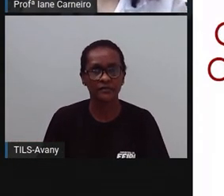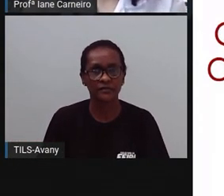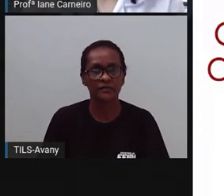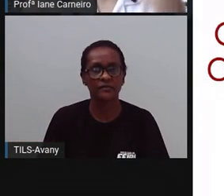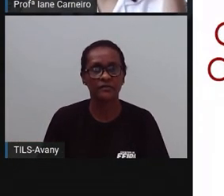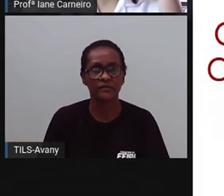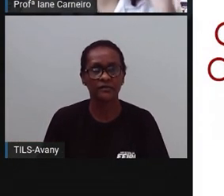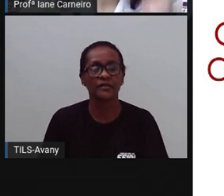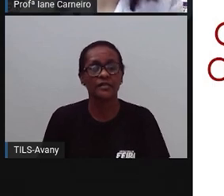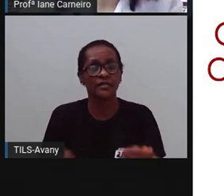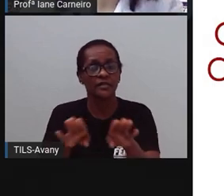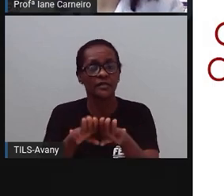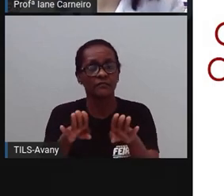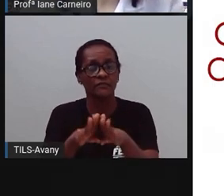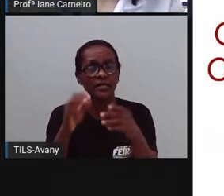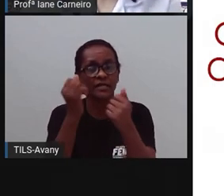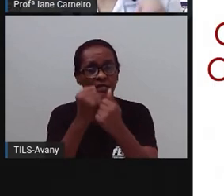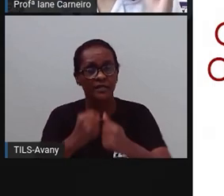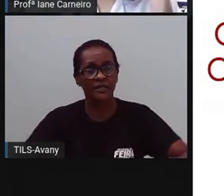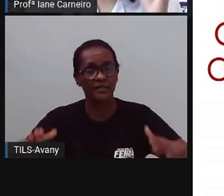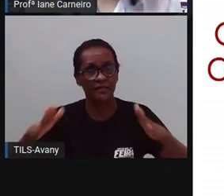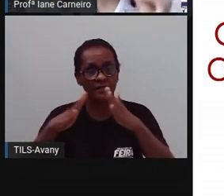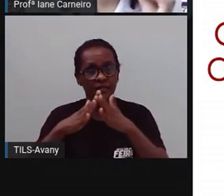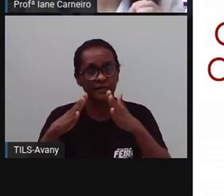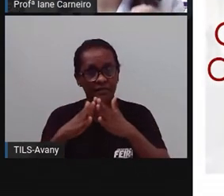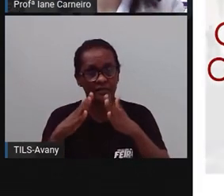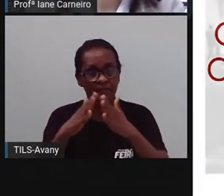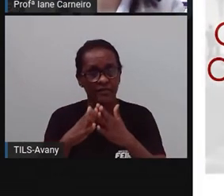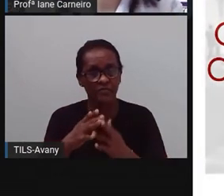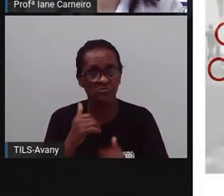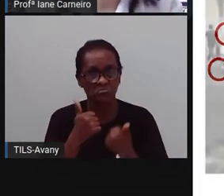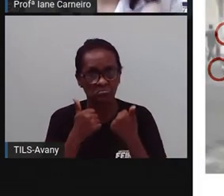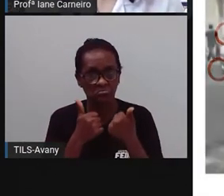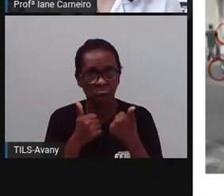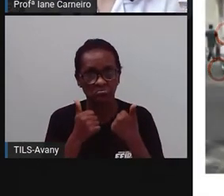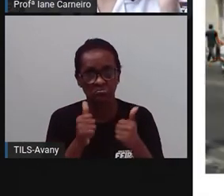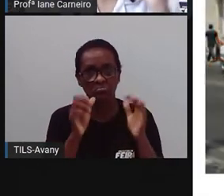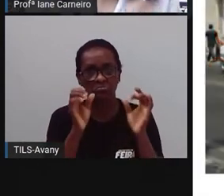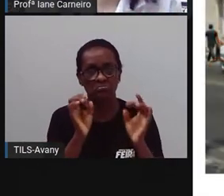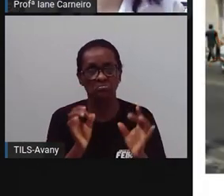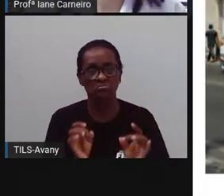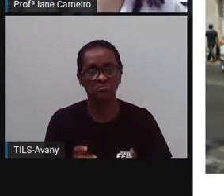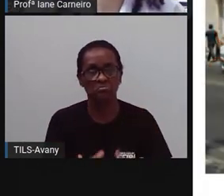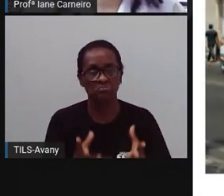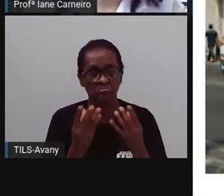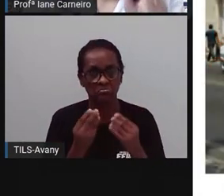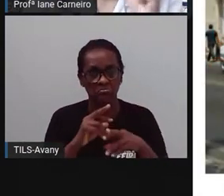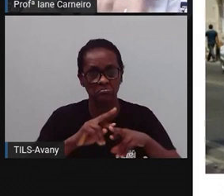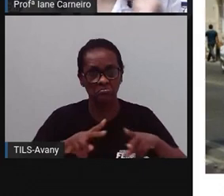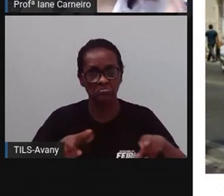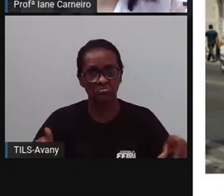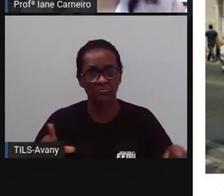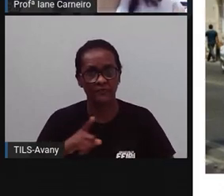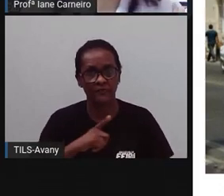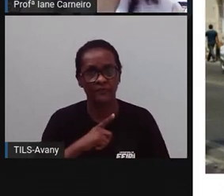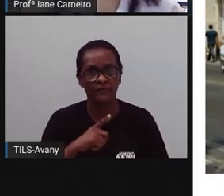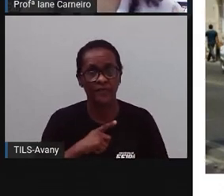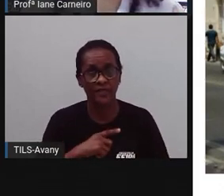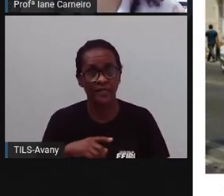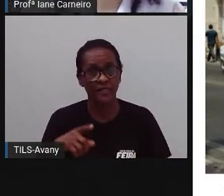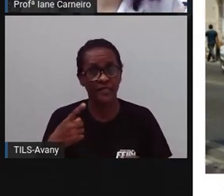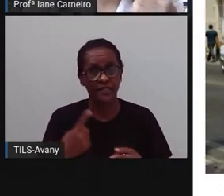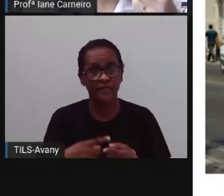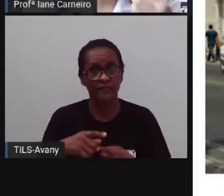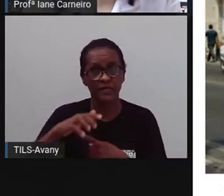da nossa cidade. Também que é muito importante isso. A gente precisa valorizar a história de nossa cidade. Tem o mercado de arte